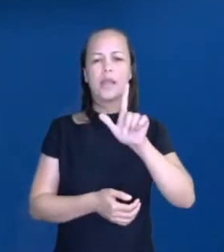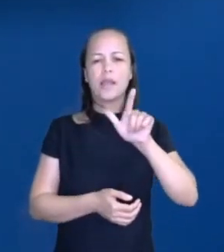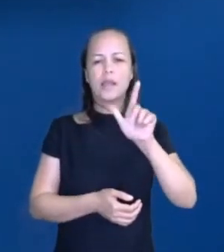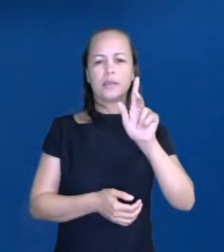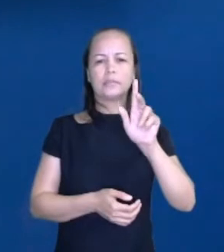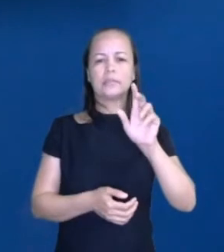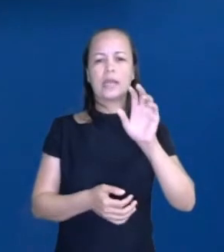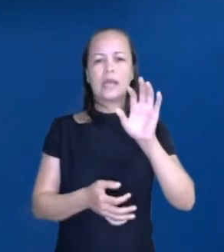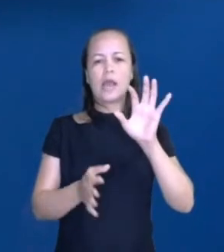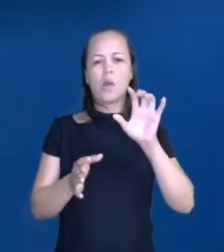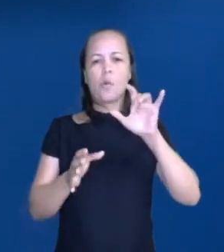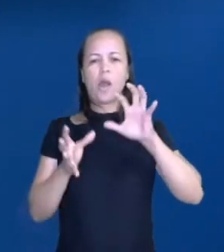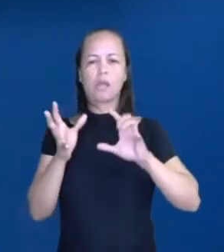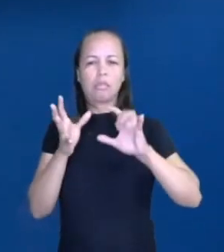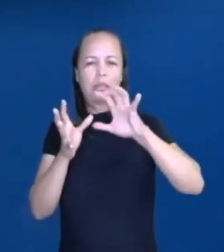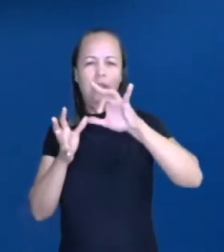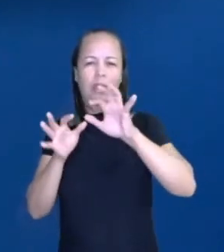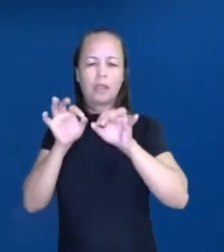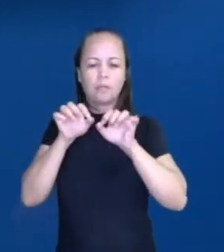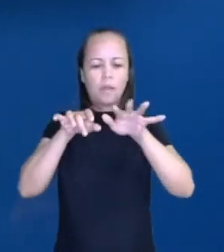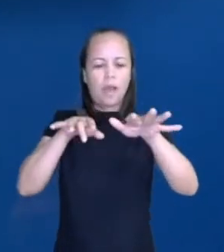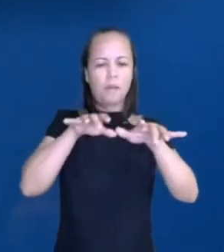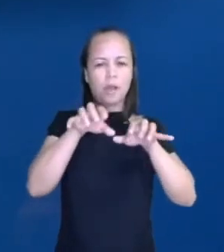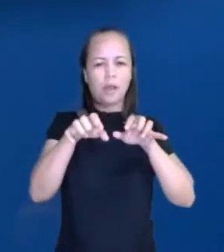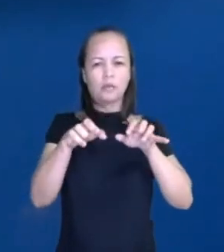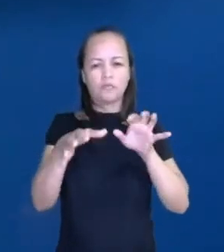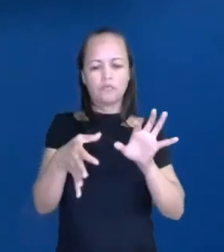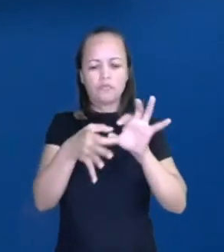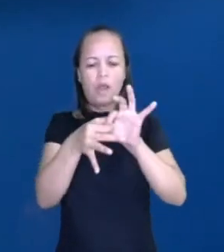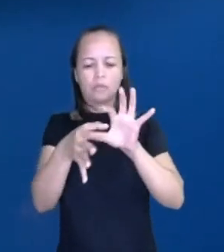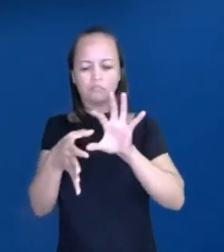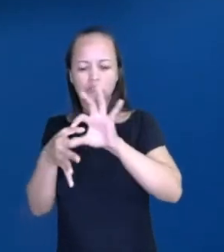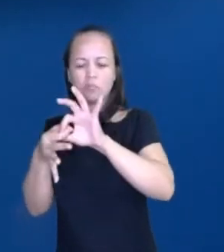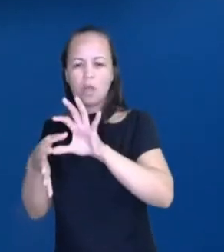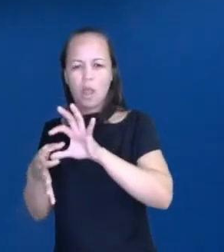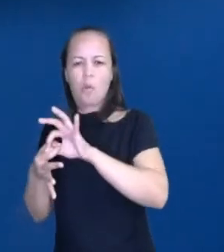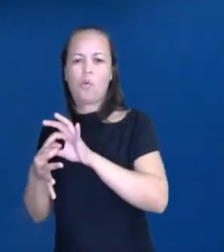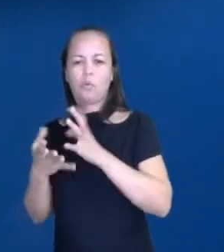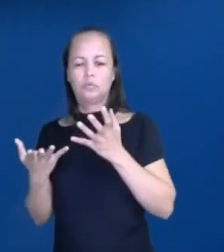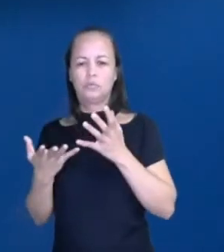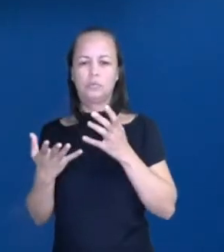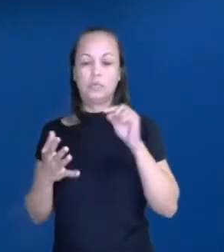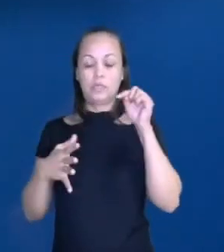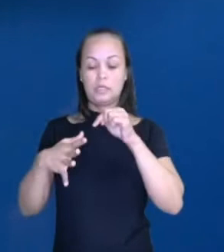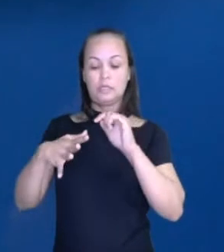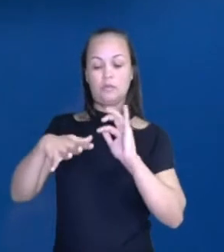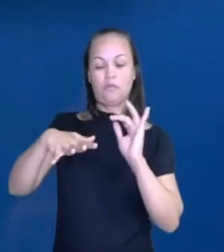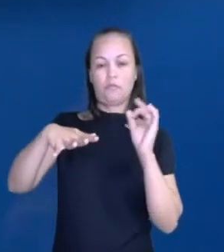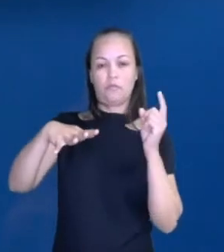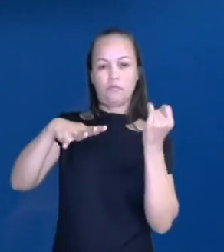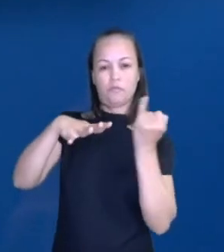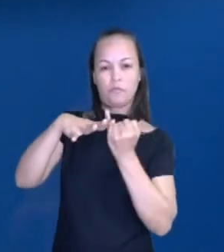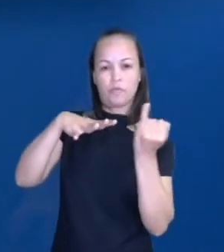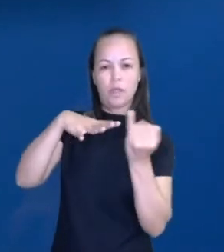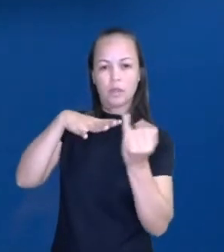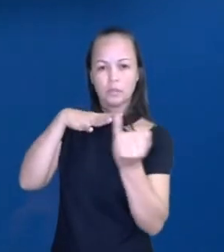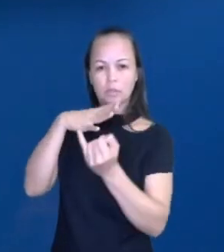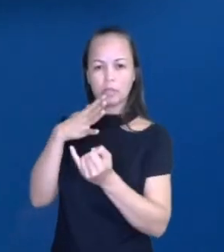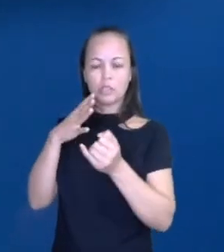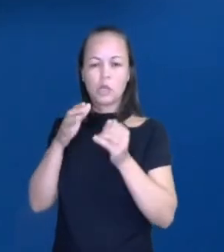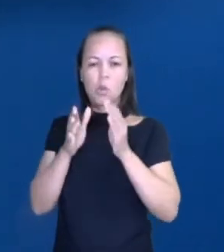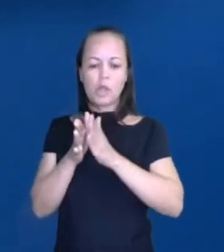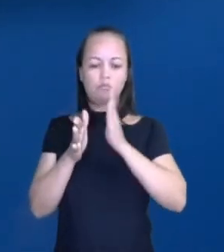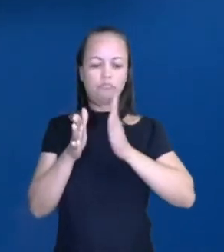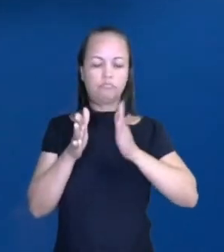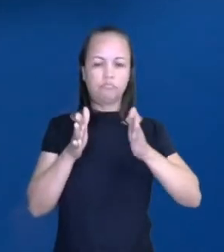outro. E esses fatos, a gente dá o nome de enredo. E esse enredo, ele é dividido em algumas partes.